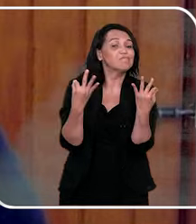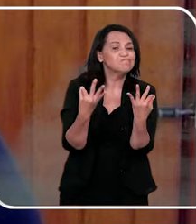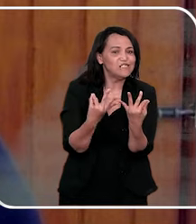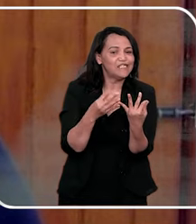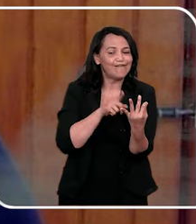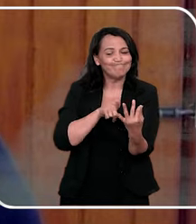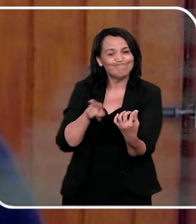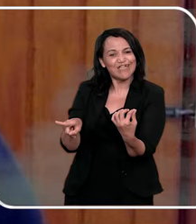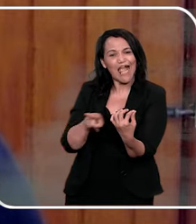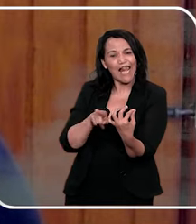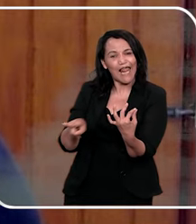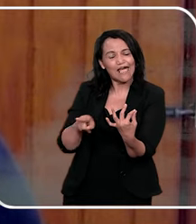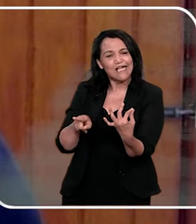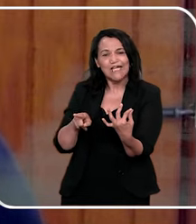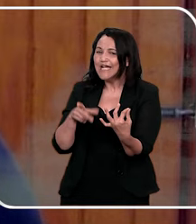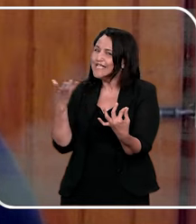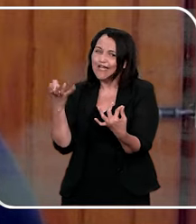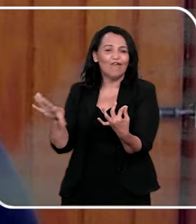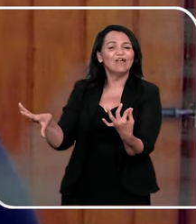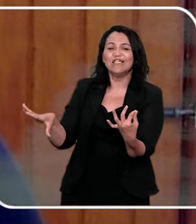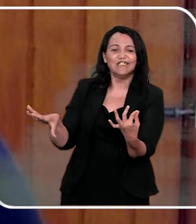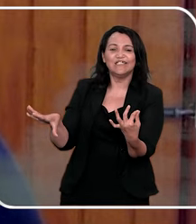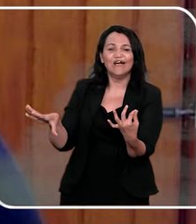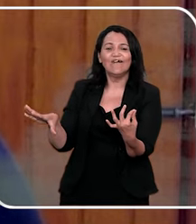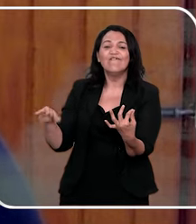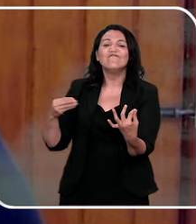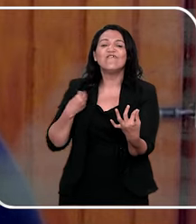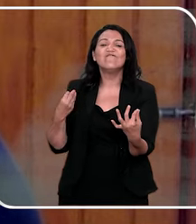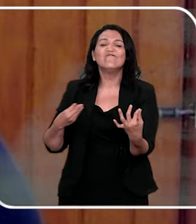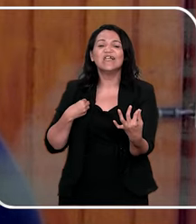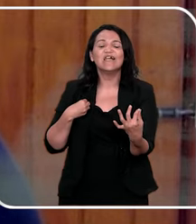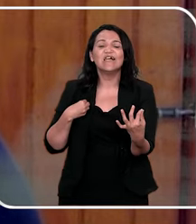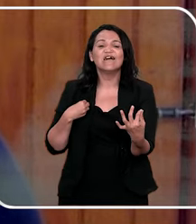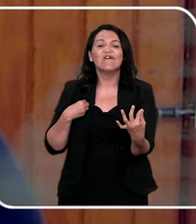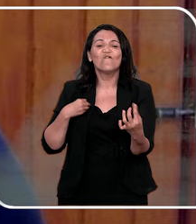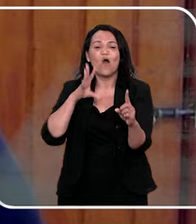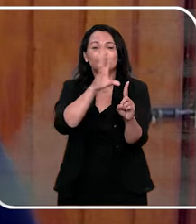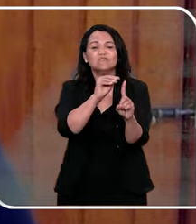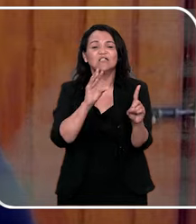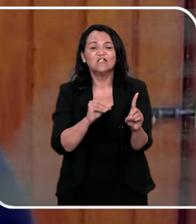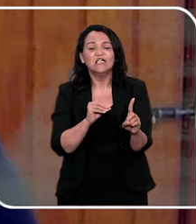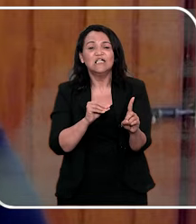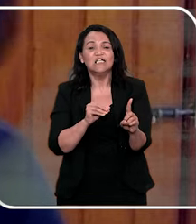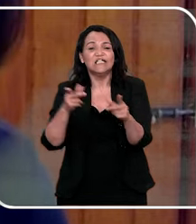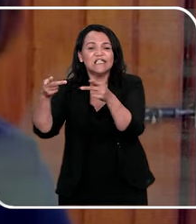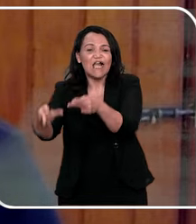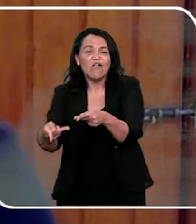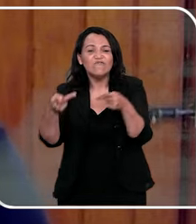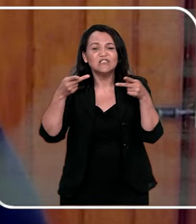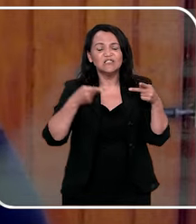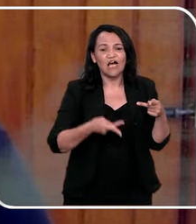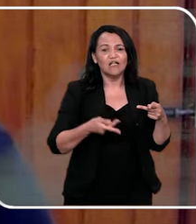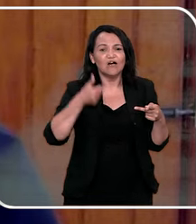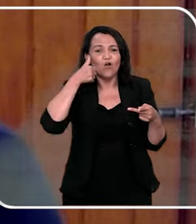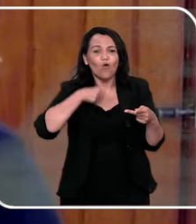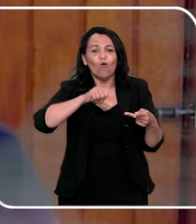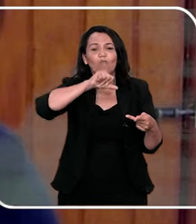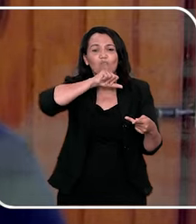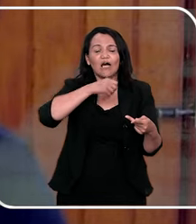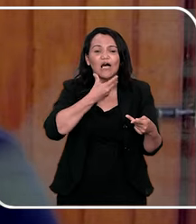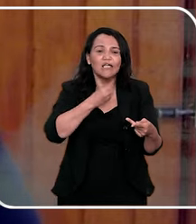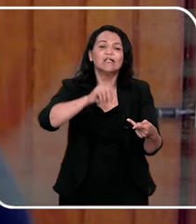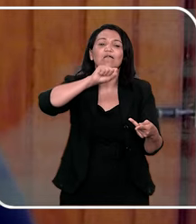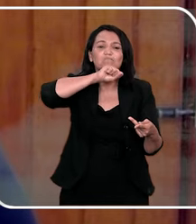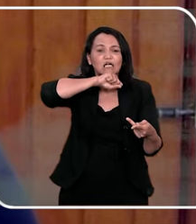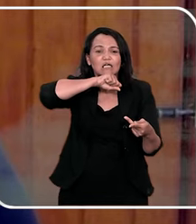afastada da família? Ela, que não queria mais conviver com o abusador, e quem visitava ainda? A mãe, o